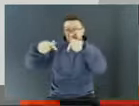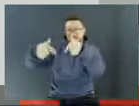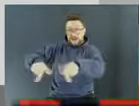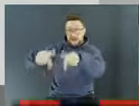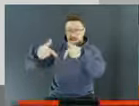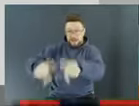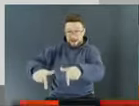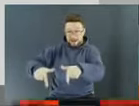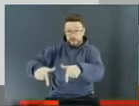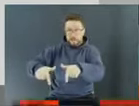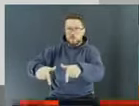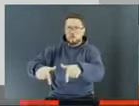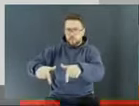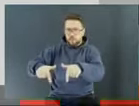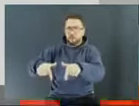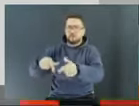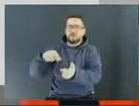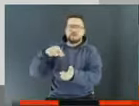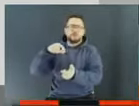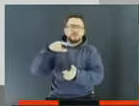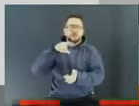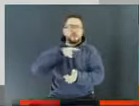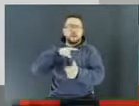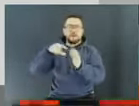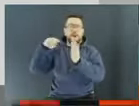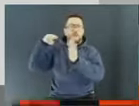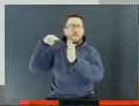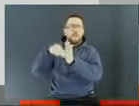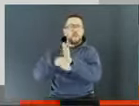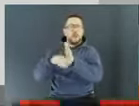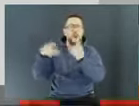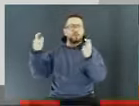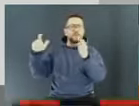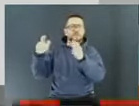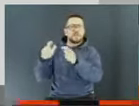desempregados, vimos um crescimento de micros e pequenos empresários.